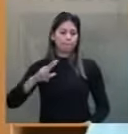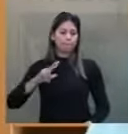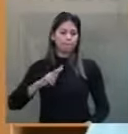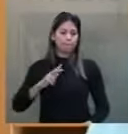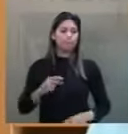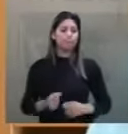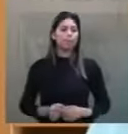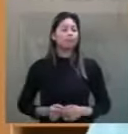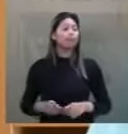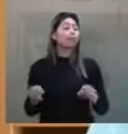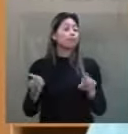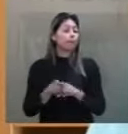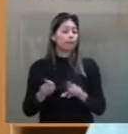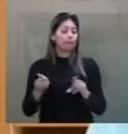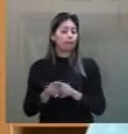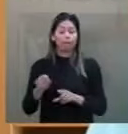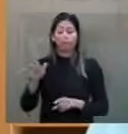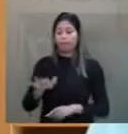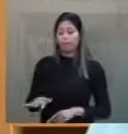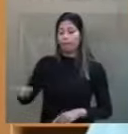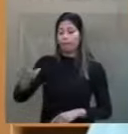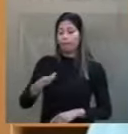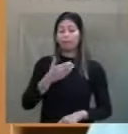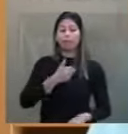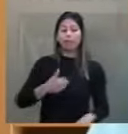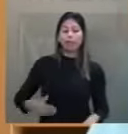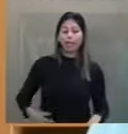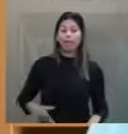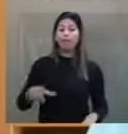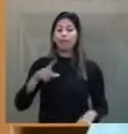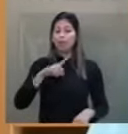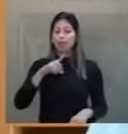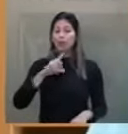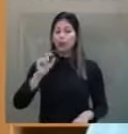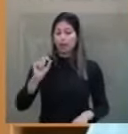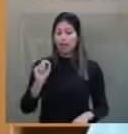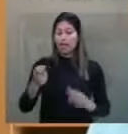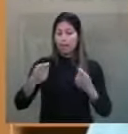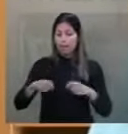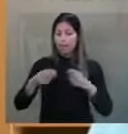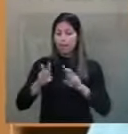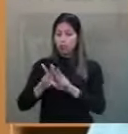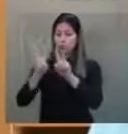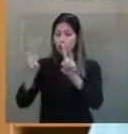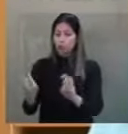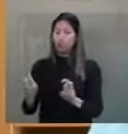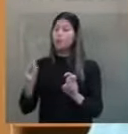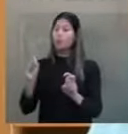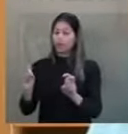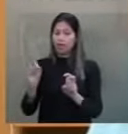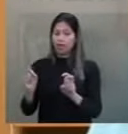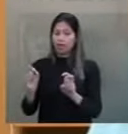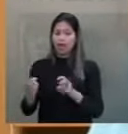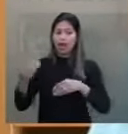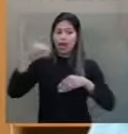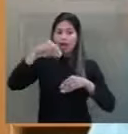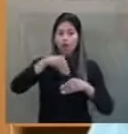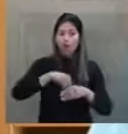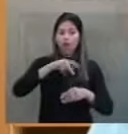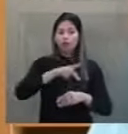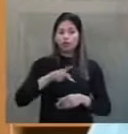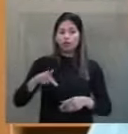No setor público, há outros fatores a serem considerados sobre o assunto, quais sejam o ingresso dos